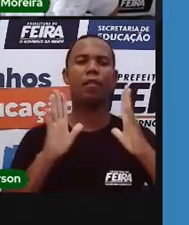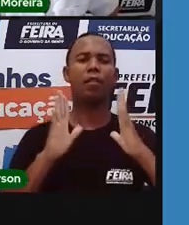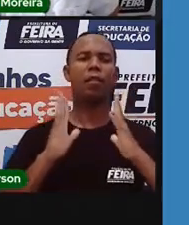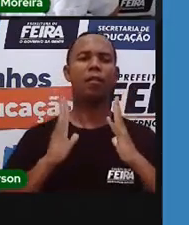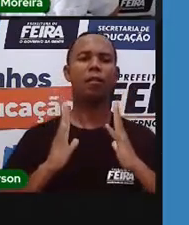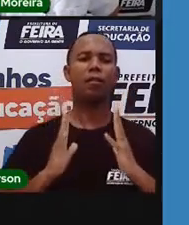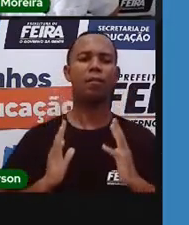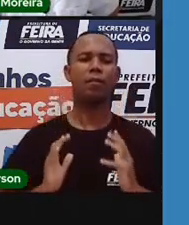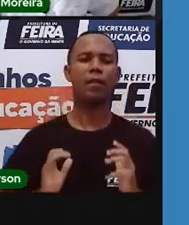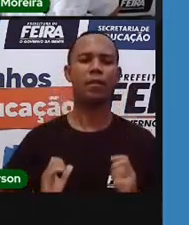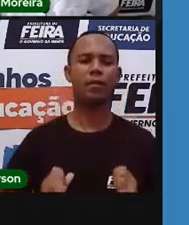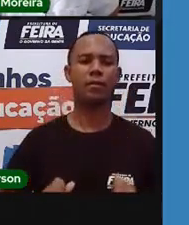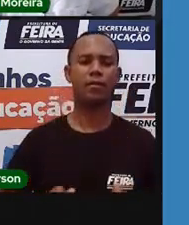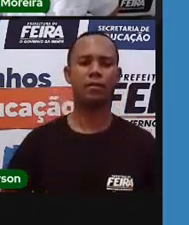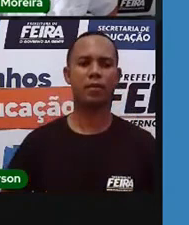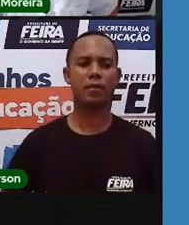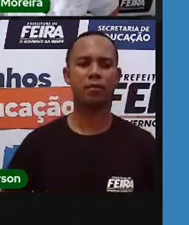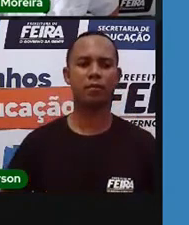Limpeza.